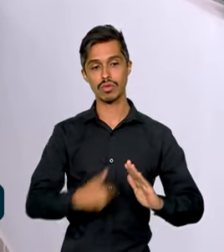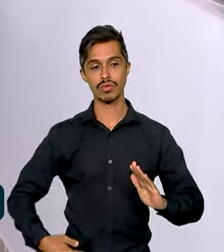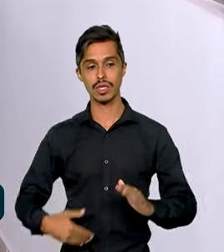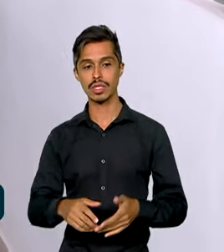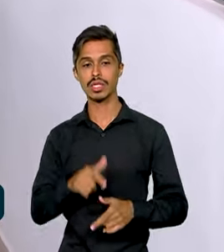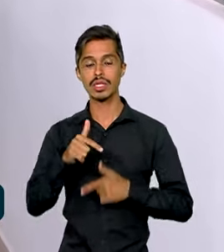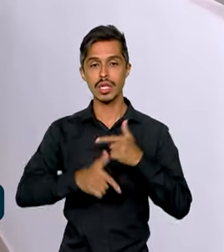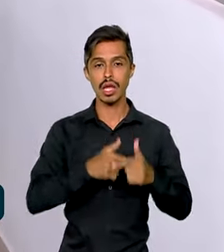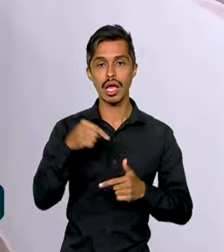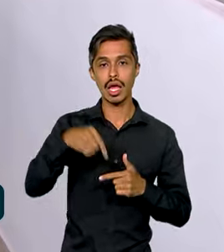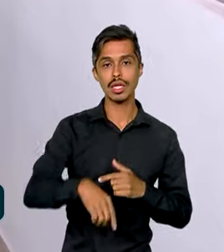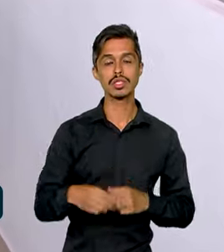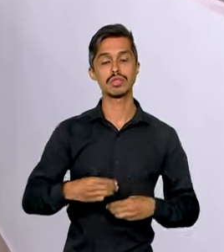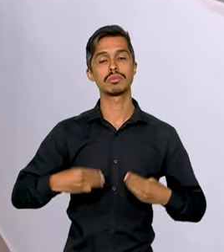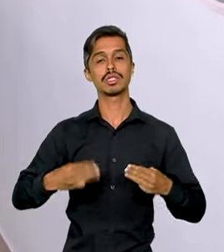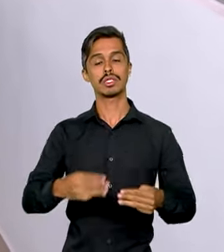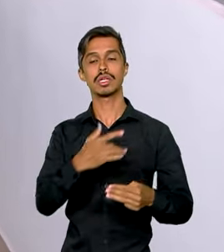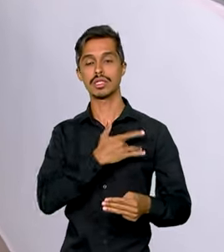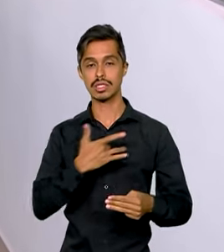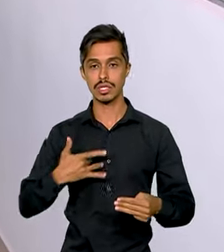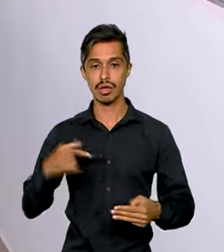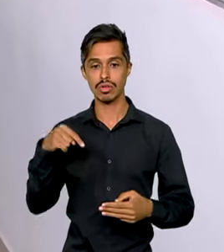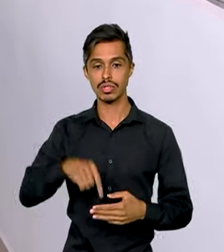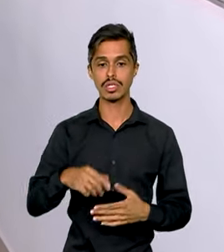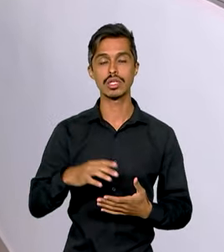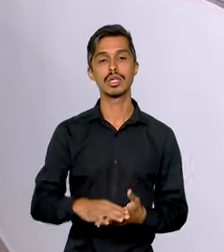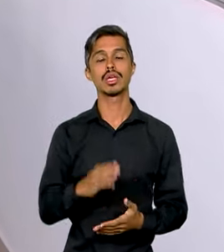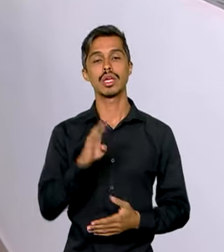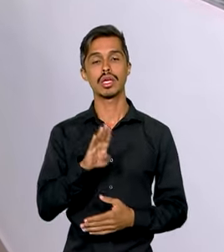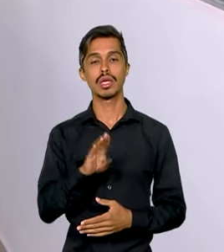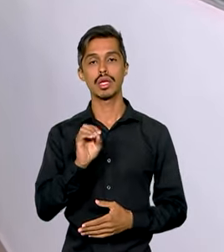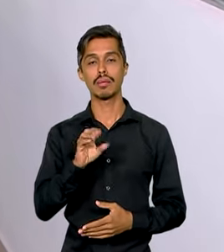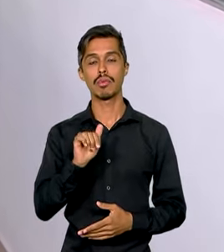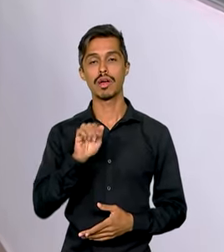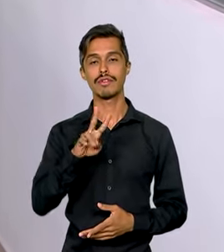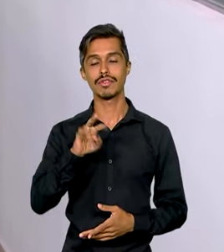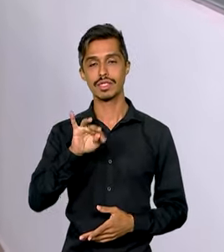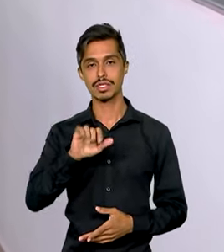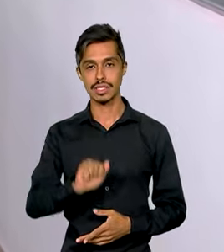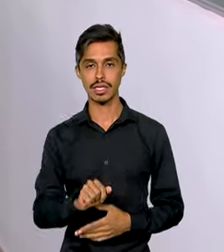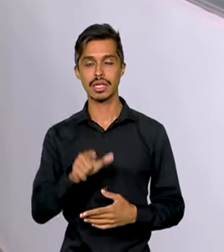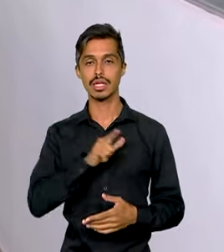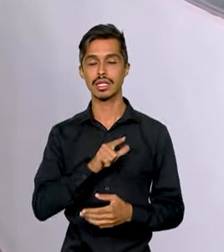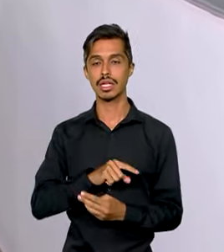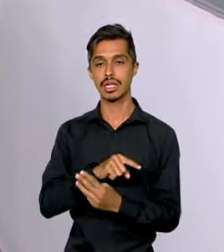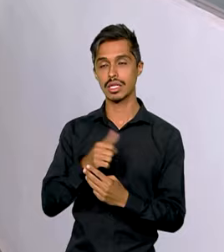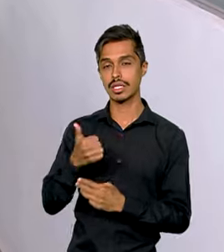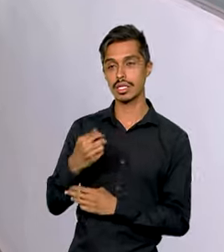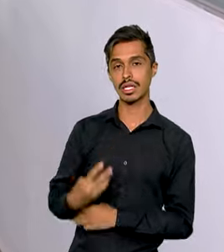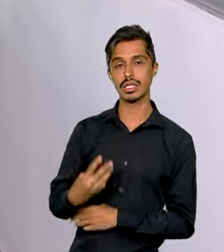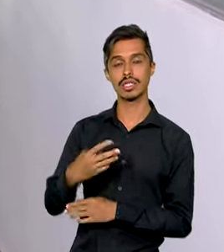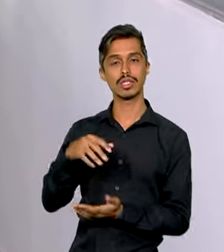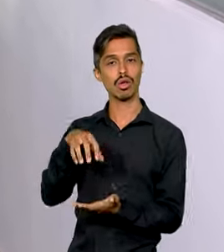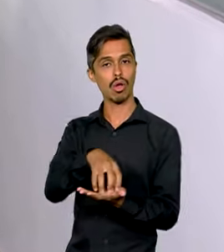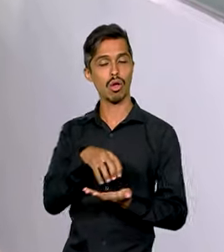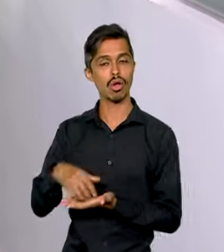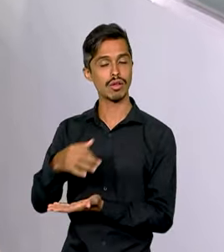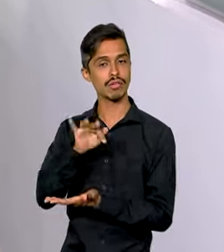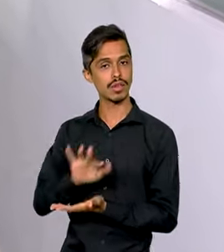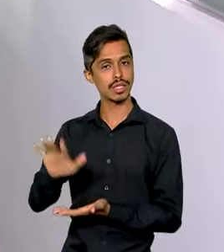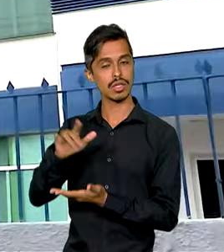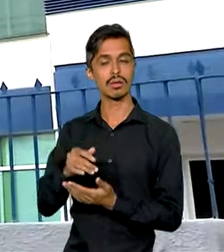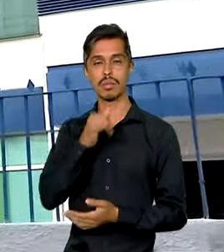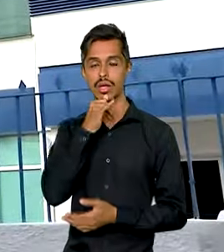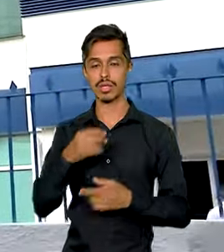sede do Ministério da Saúde em Boa Vista e vai contar com agentes públicos de 13 órgãos federais, como os